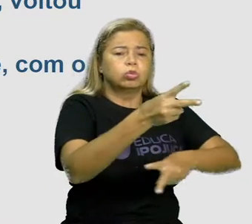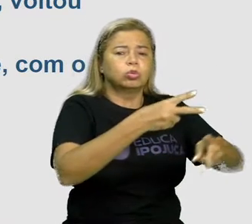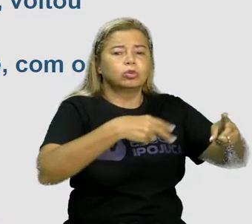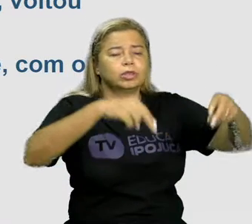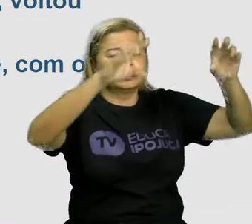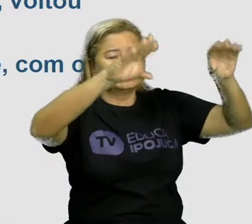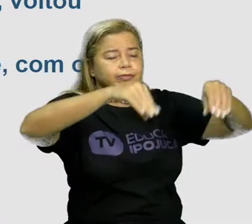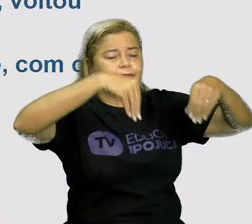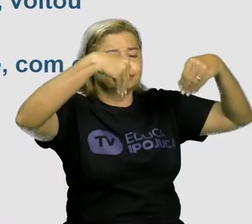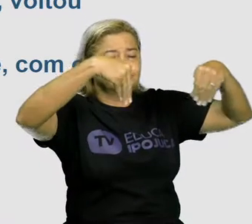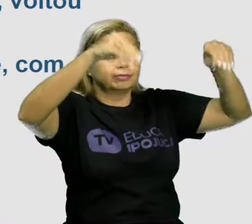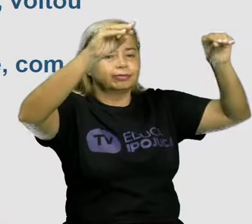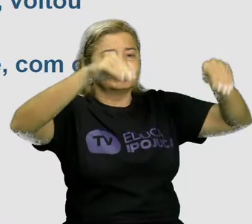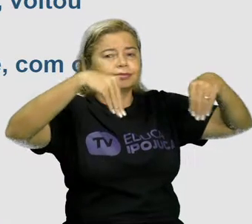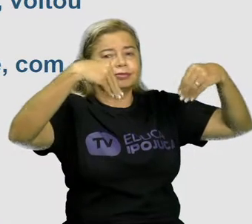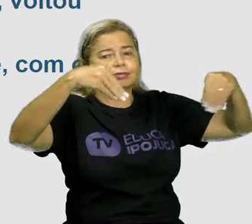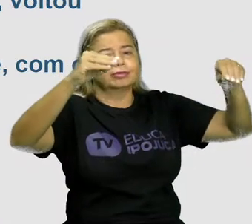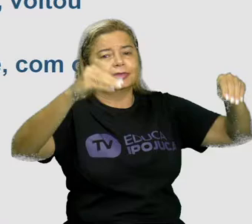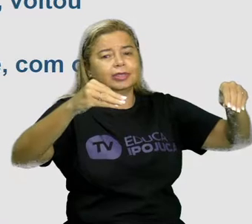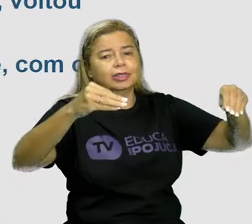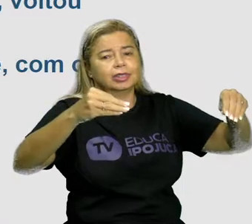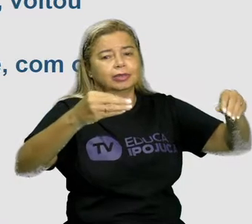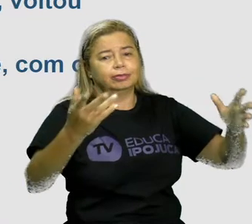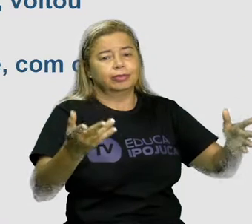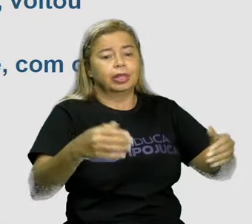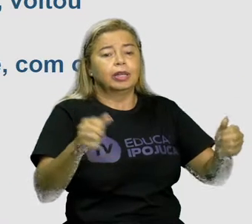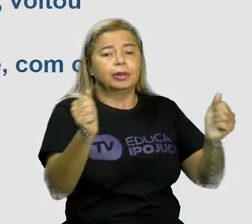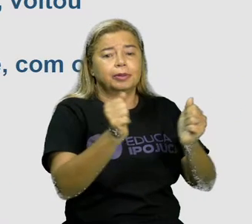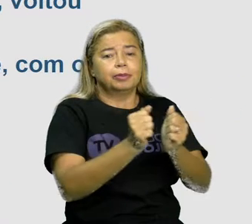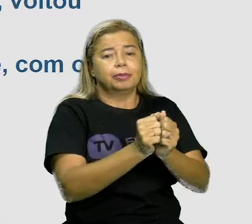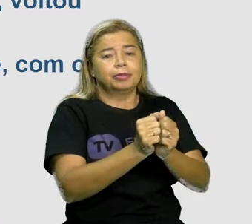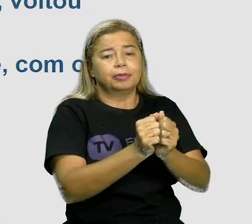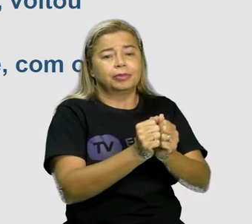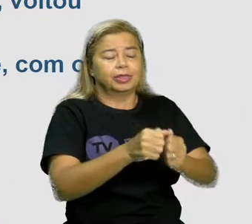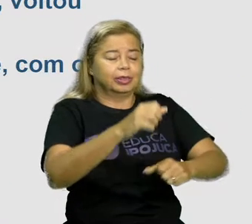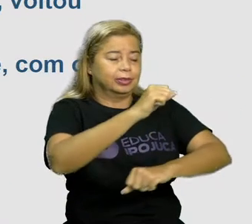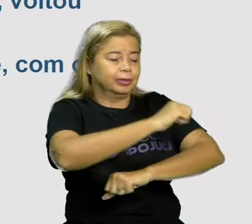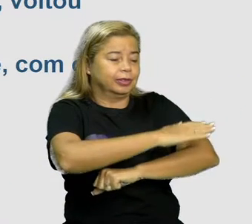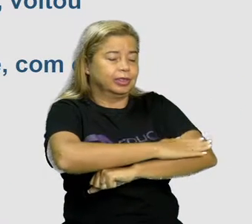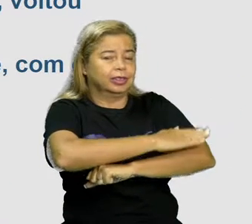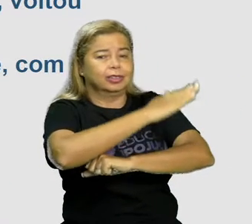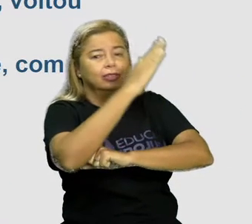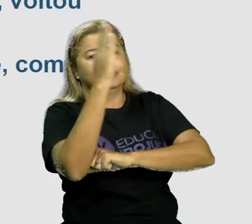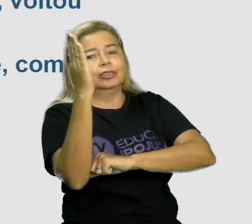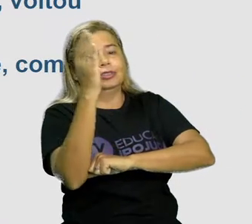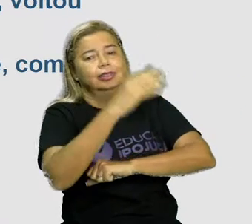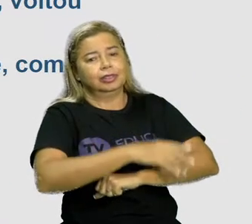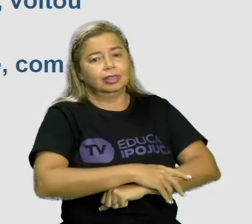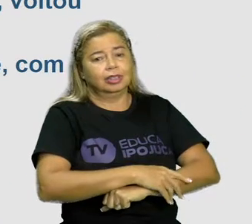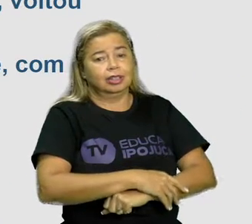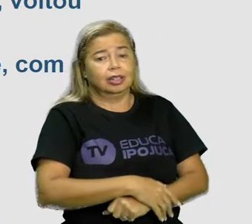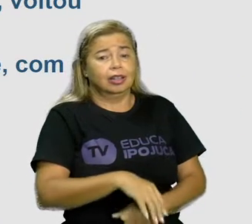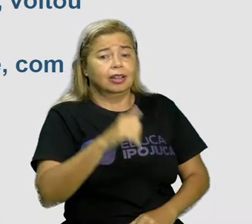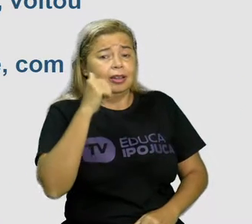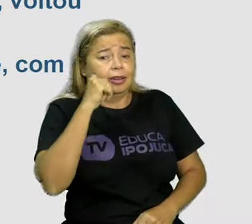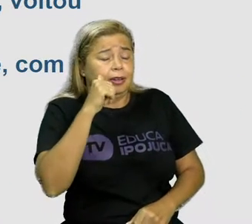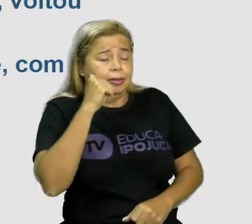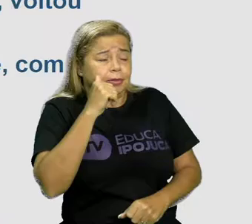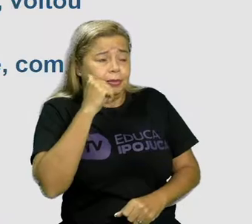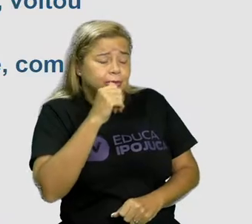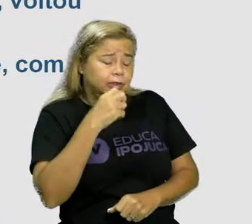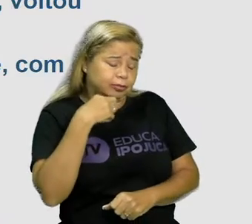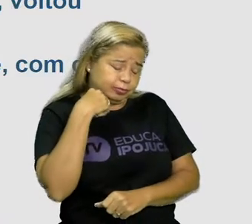pra sua em frente à janela. Liloca ficou envergonhada. Tinha ficado assustada